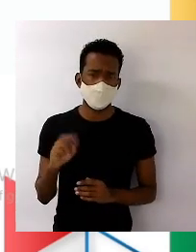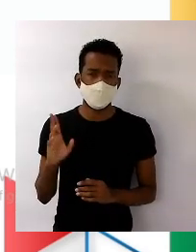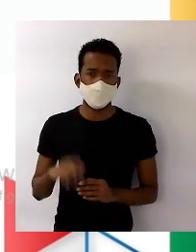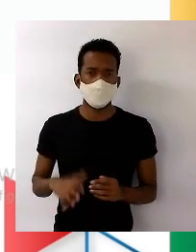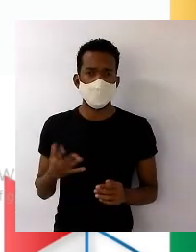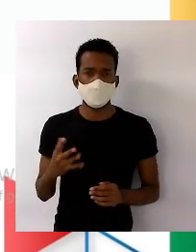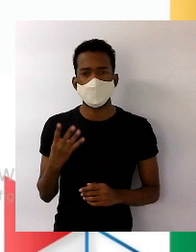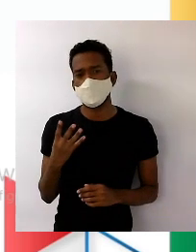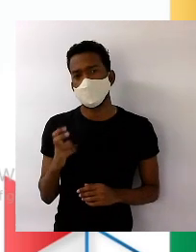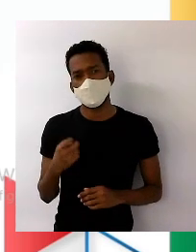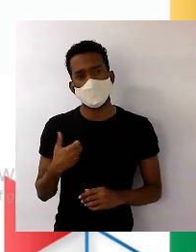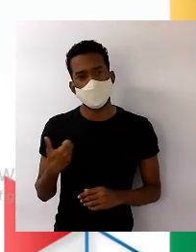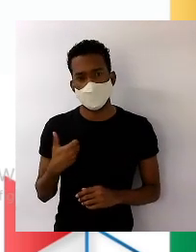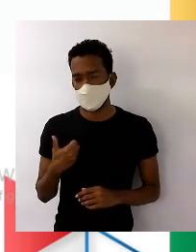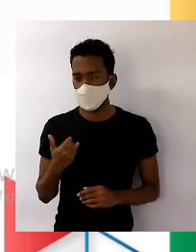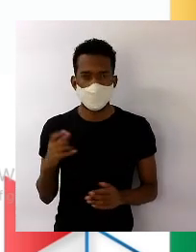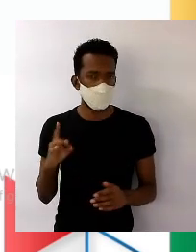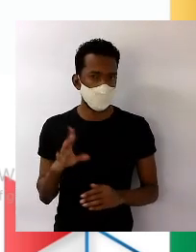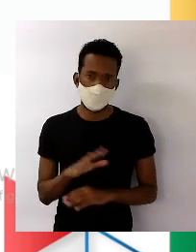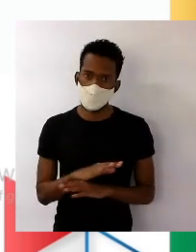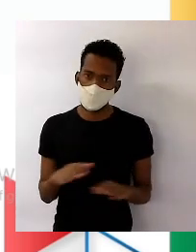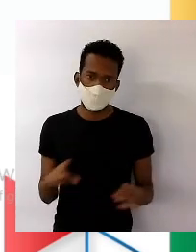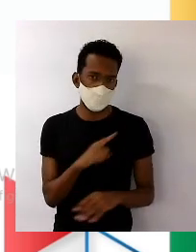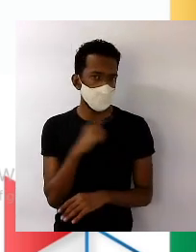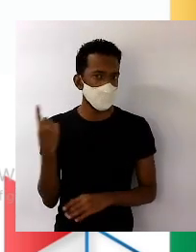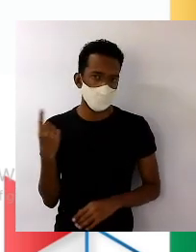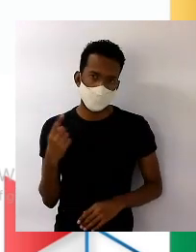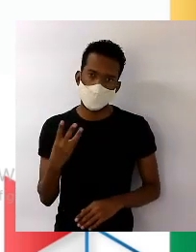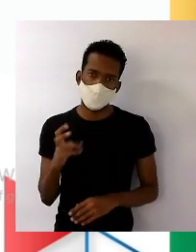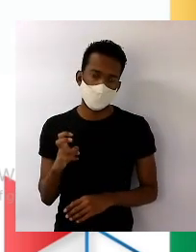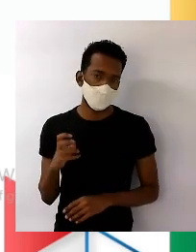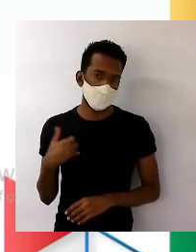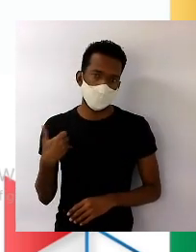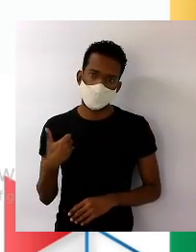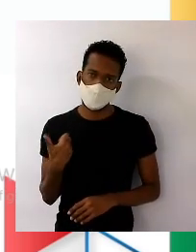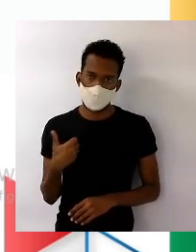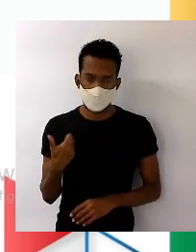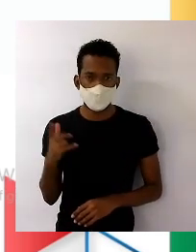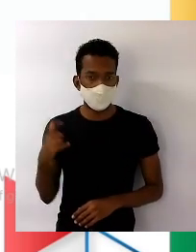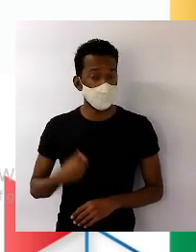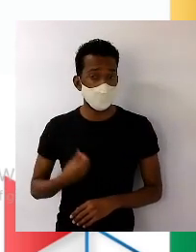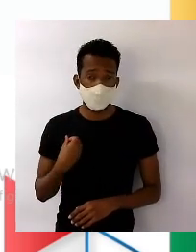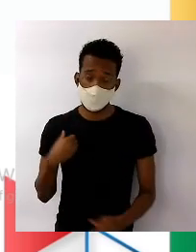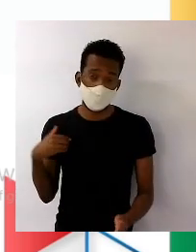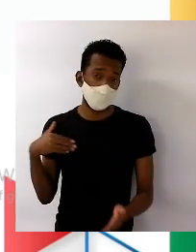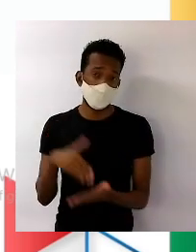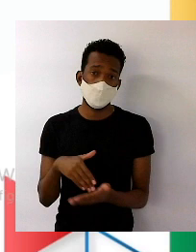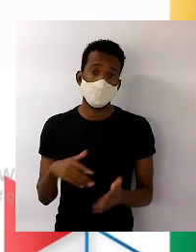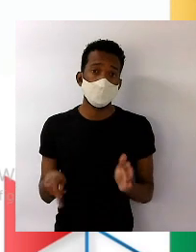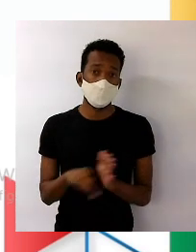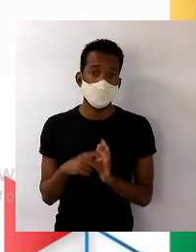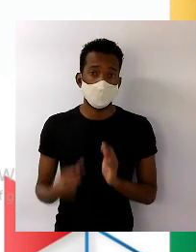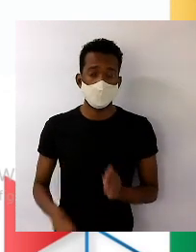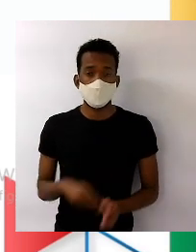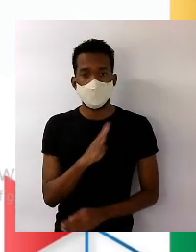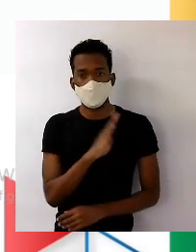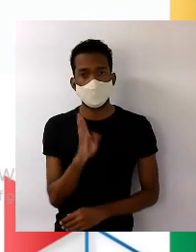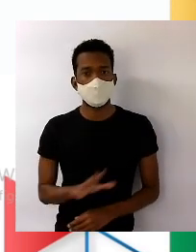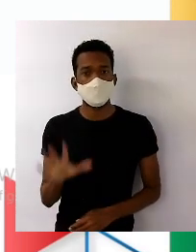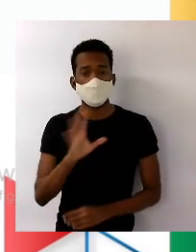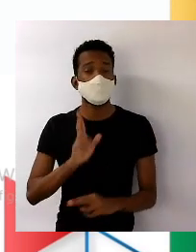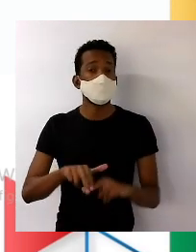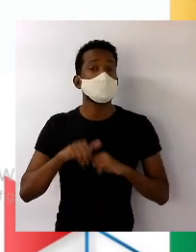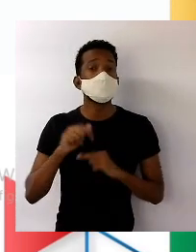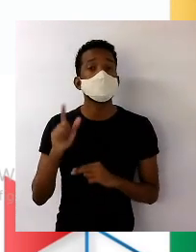45 anos. 45, 50 anos a expectativa de vida do povo brasileiro. Por isso, era muito